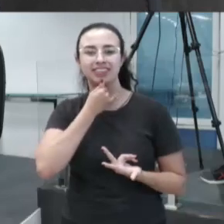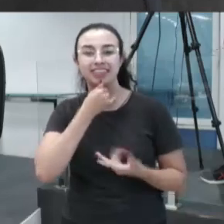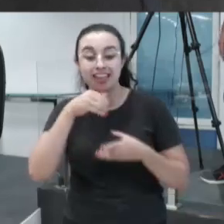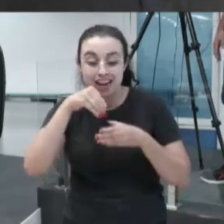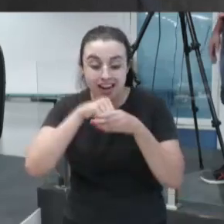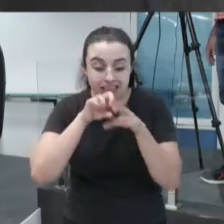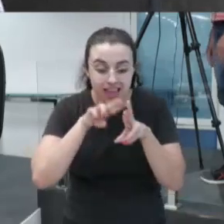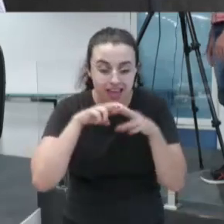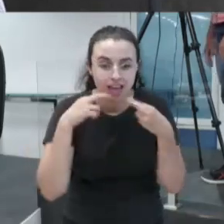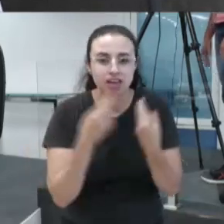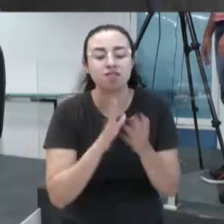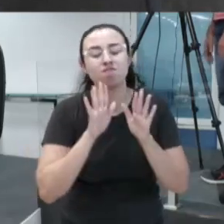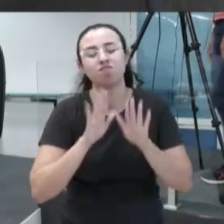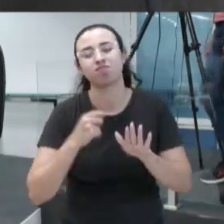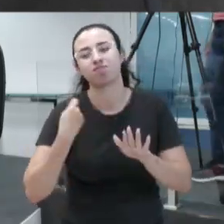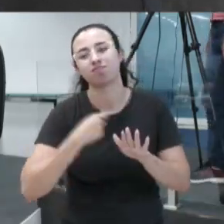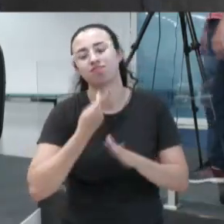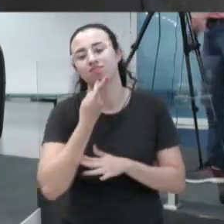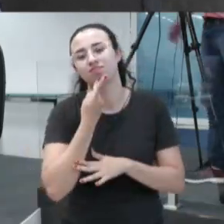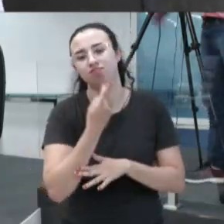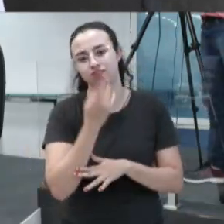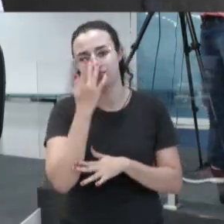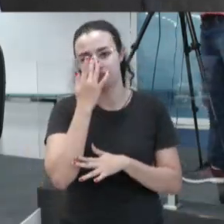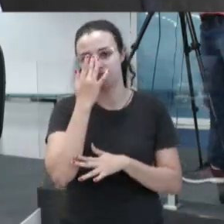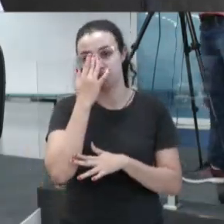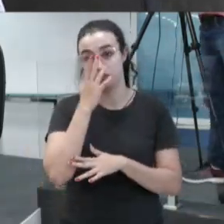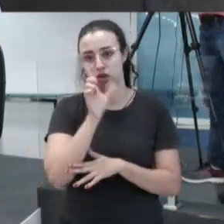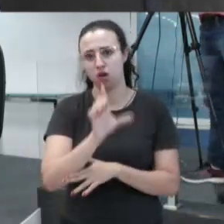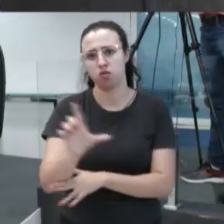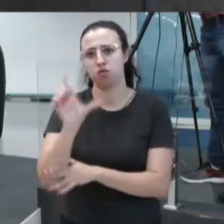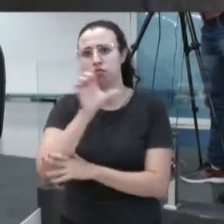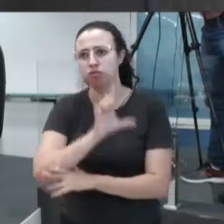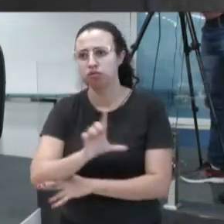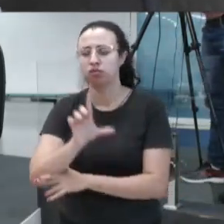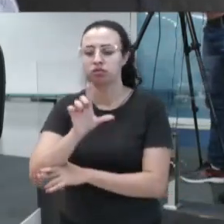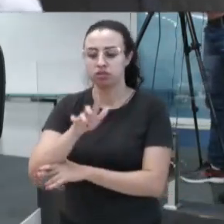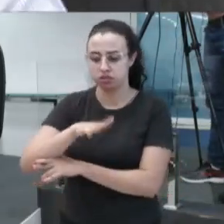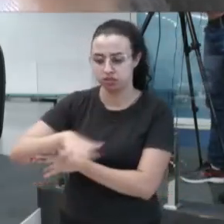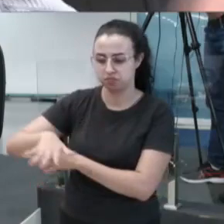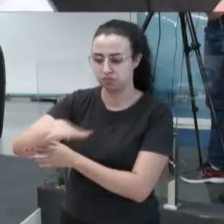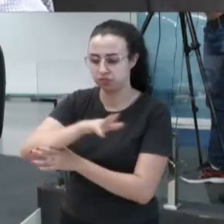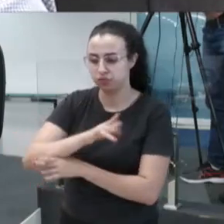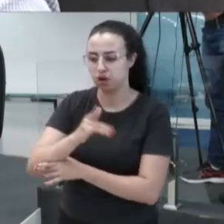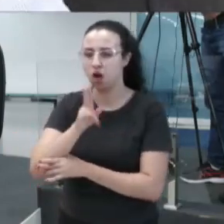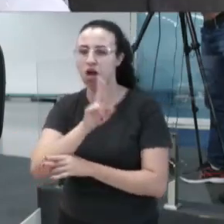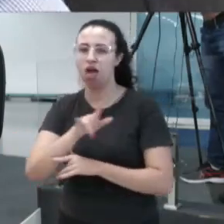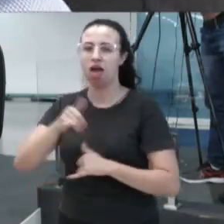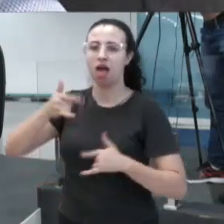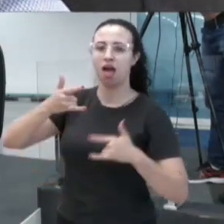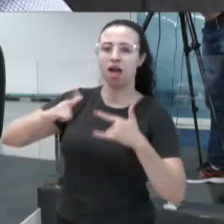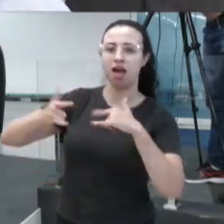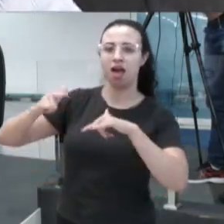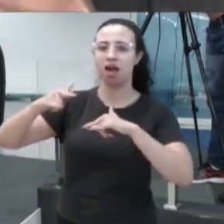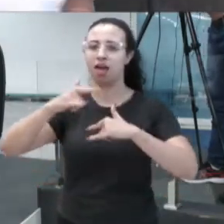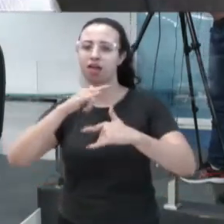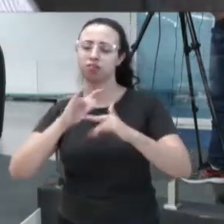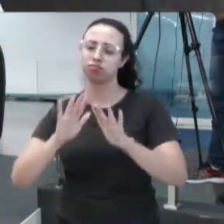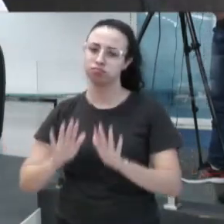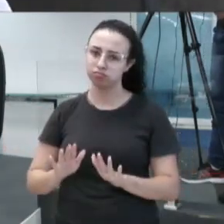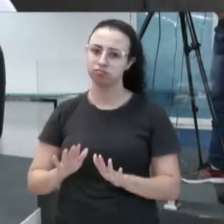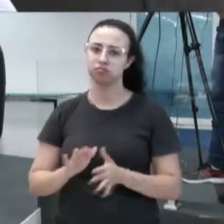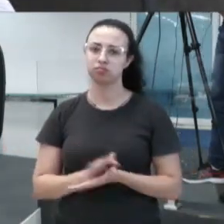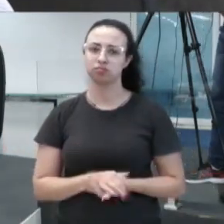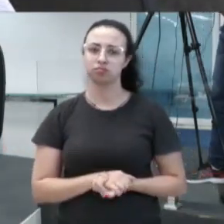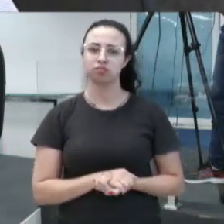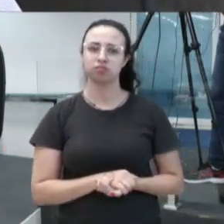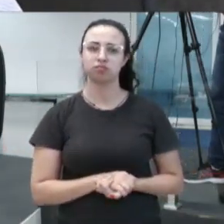ordinária, mas que tem que ser falado. Classe usada como massa de manobra, desrespeito dos dois lados, contra efetivos e também contra